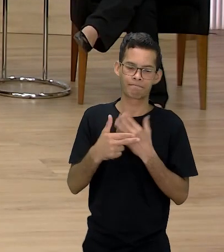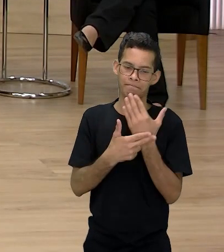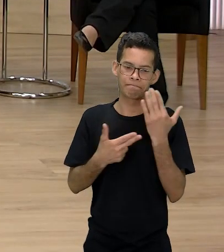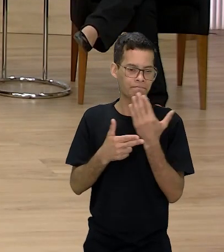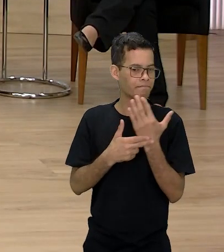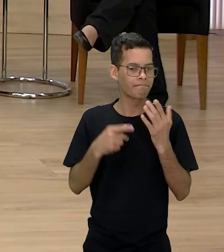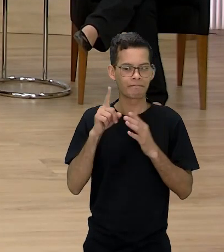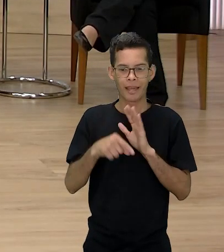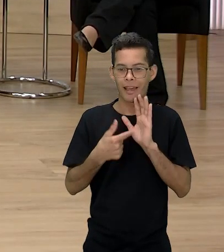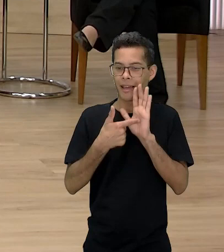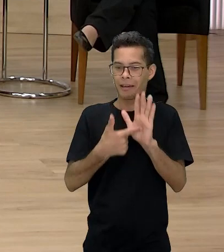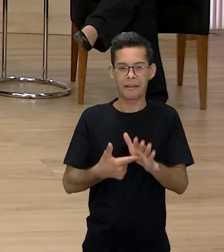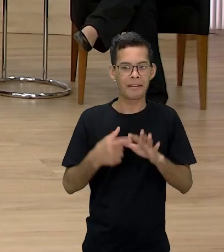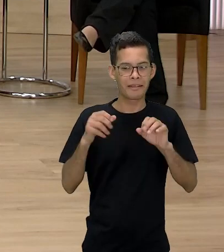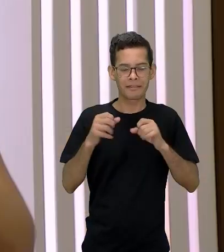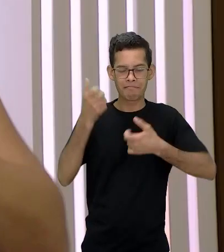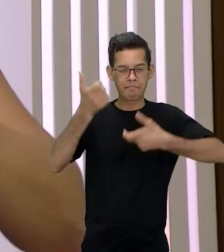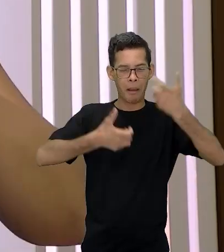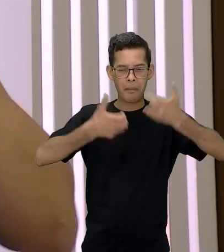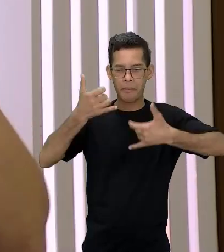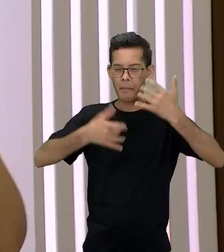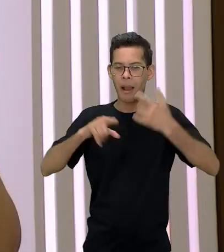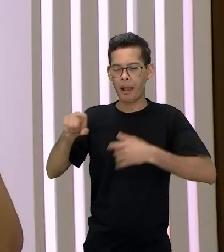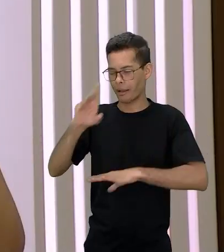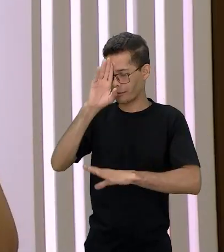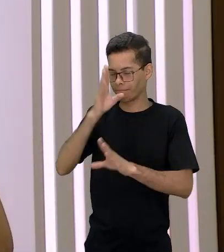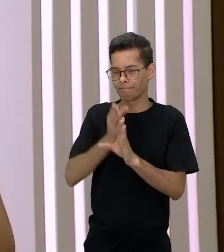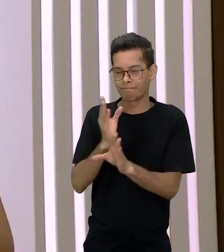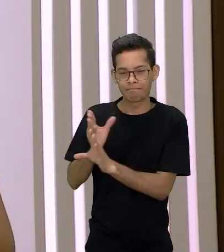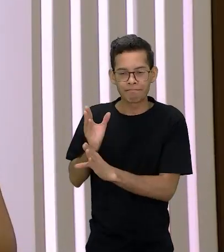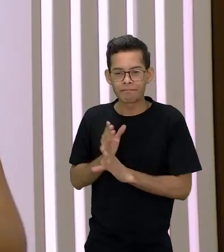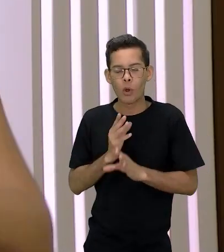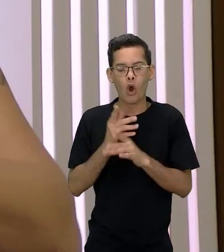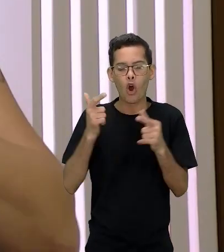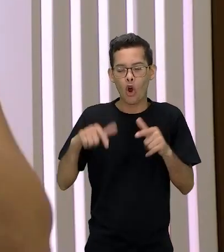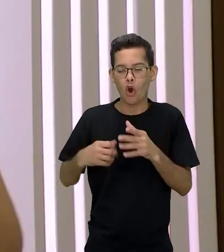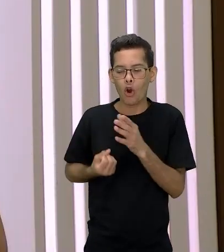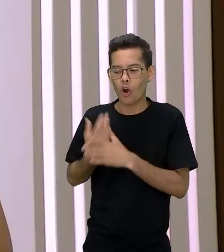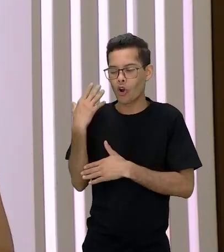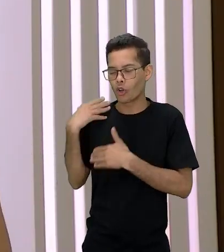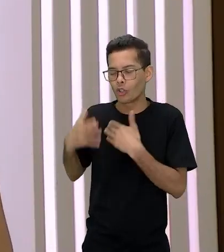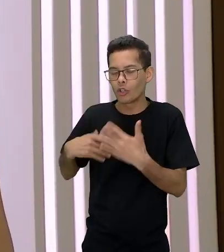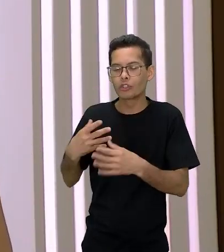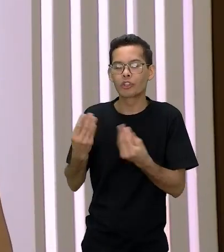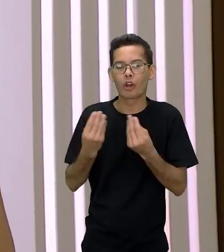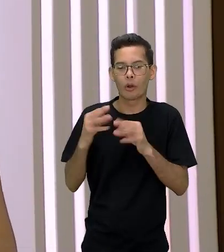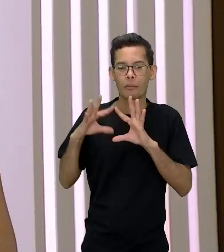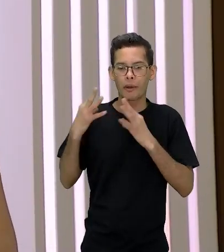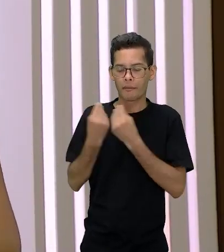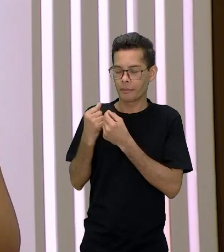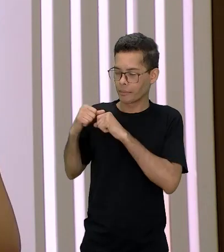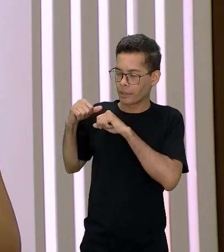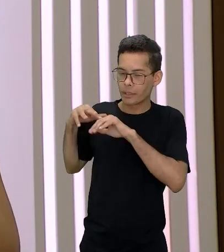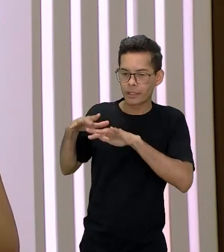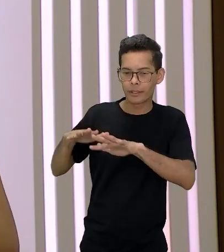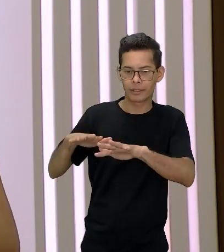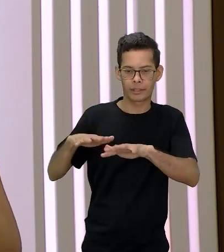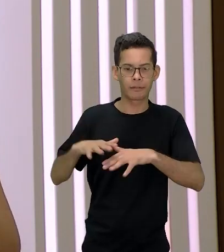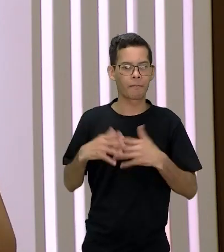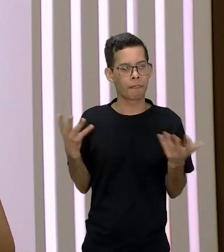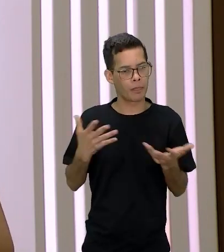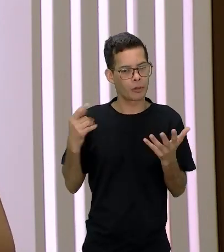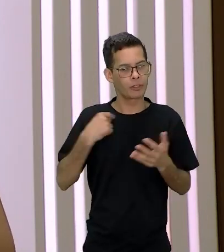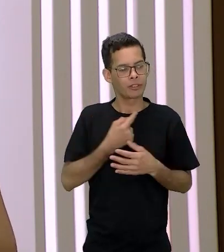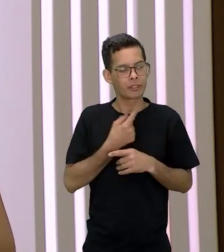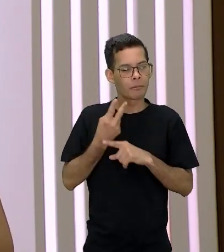nossa heroína, ela tem muito claro, ela sabe de onde ela, ela entende de onde ela, as suas raízes, a sua cultura. E nós, hoje, estamos